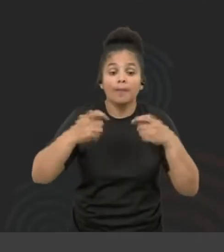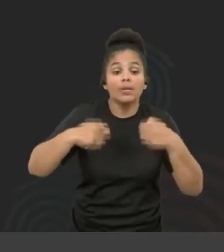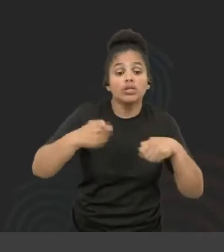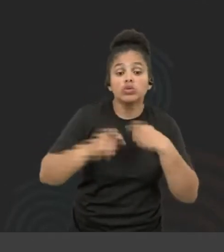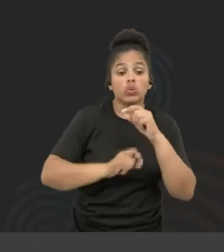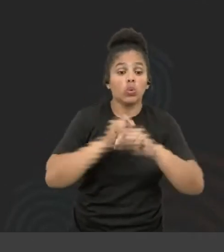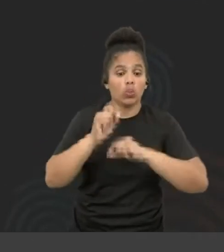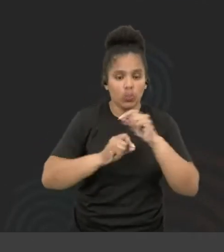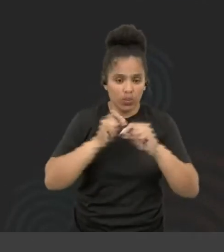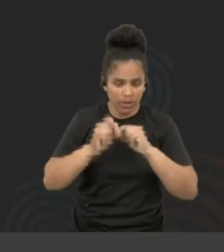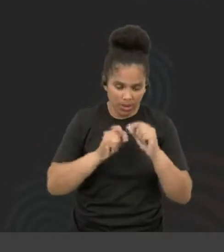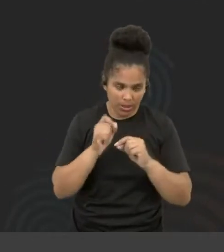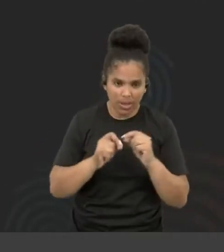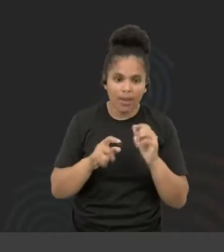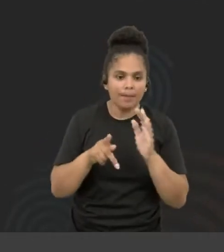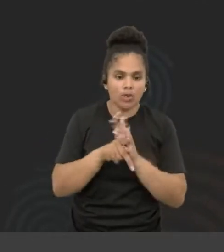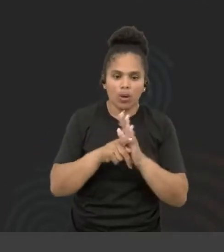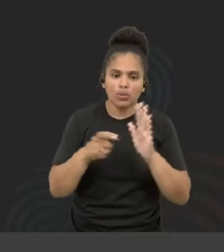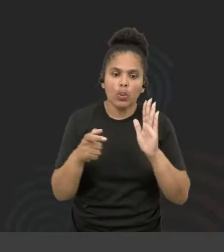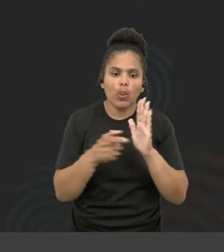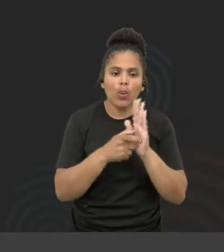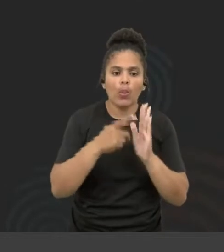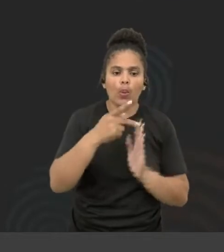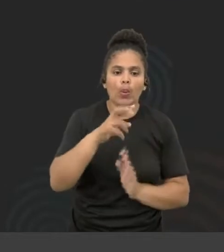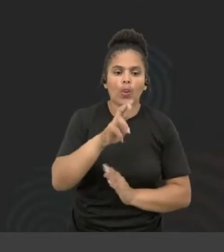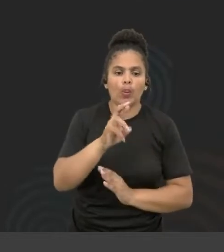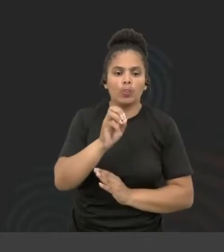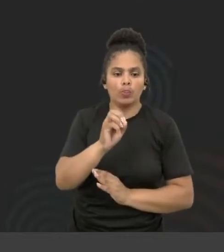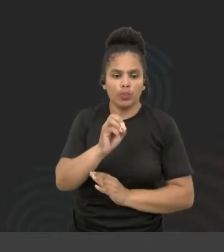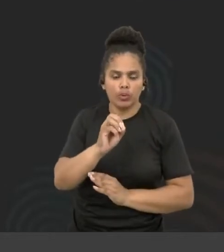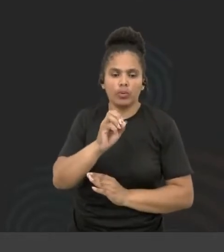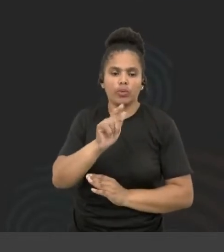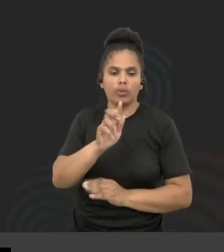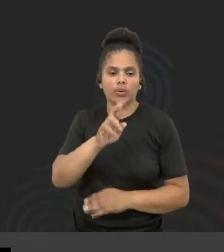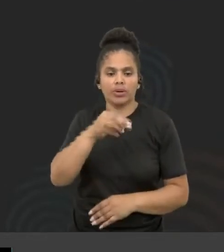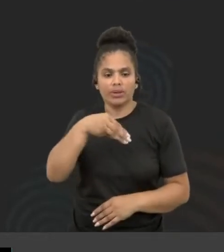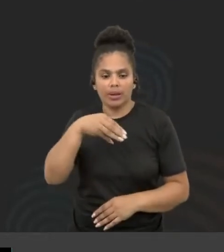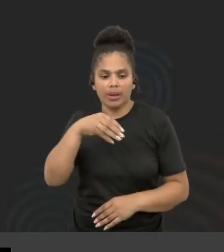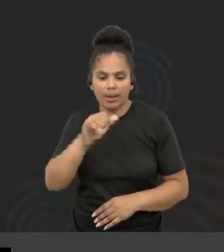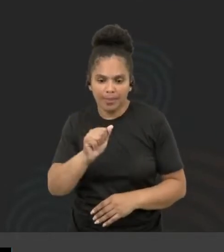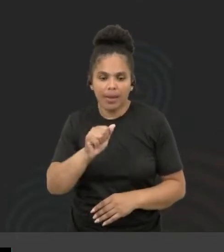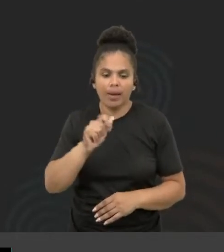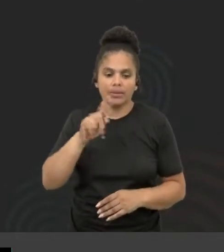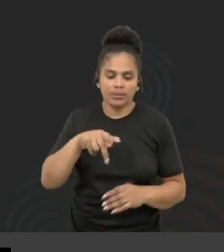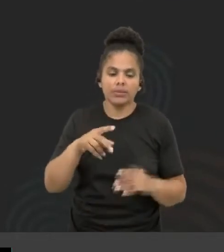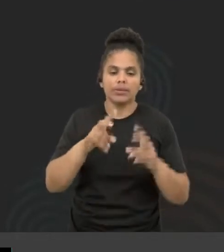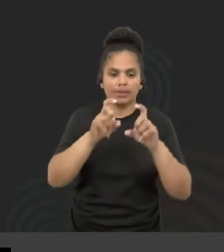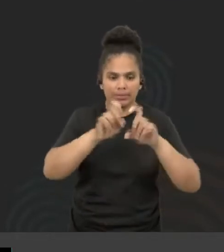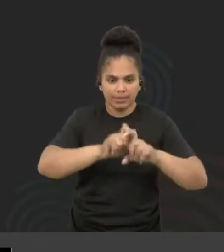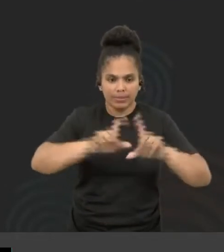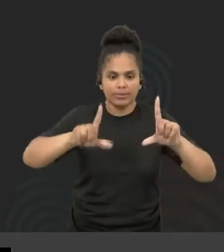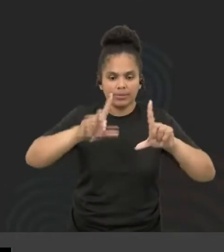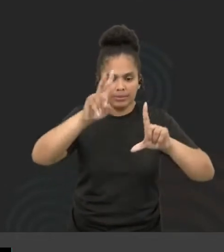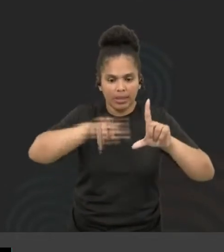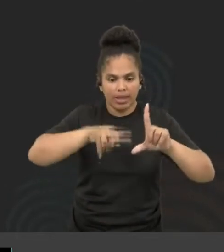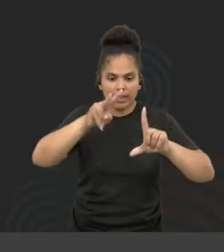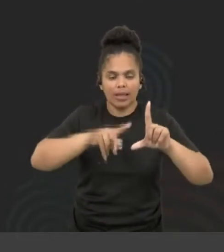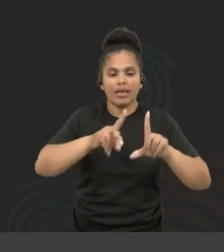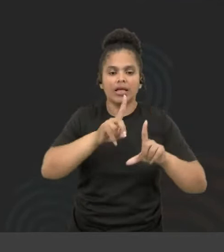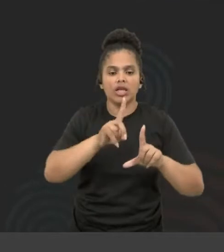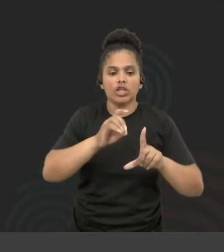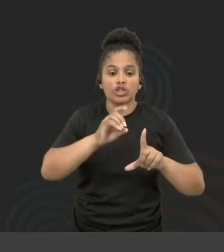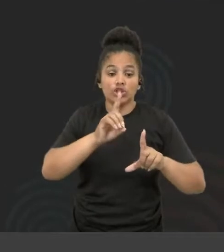precisou um programa de leitura de tela, que era o dos Vox, que não era um, veja bem,